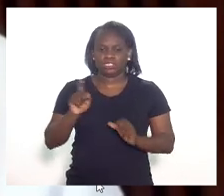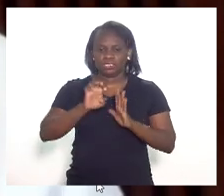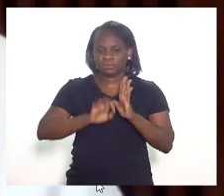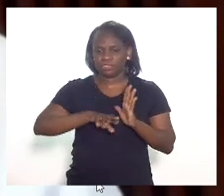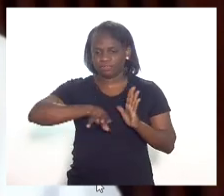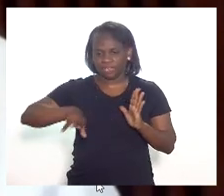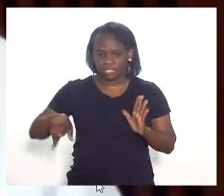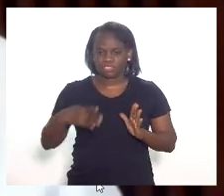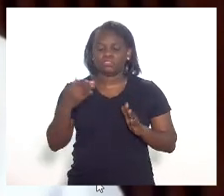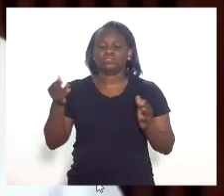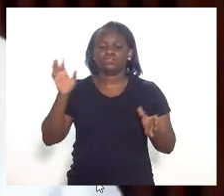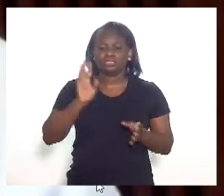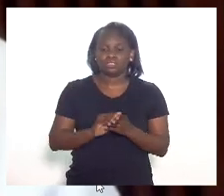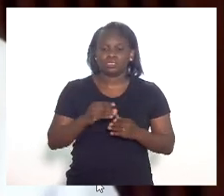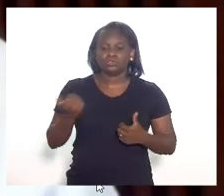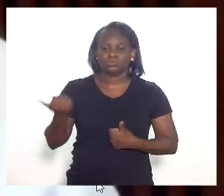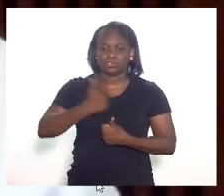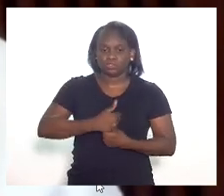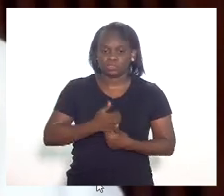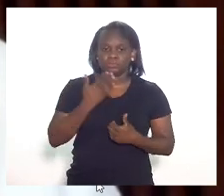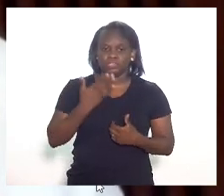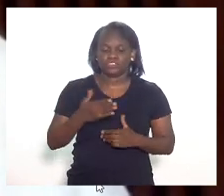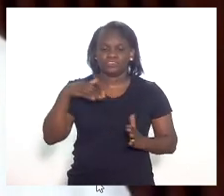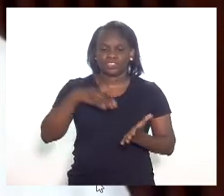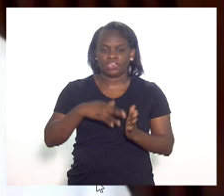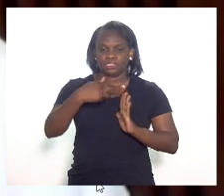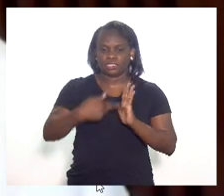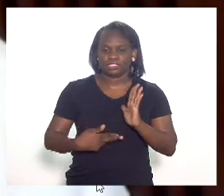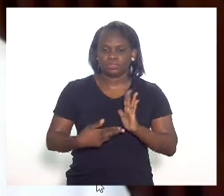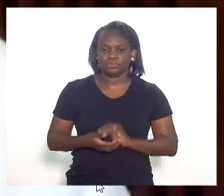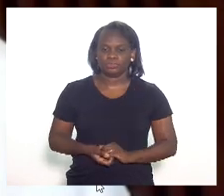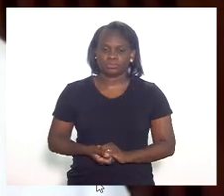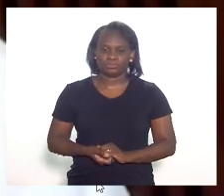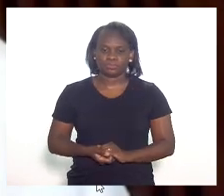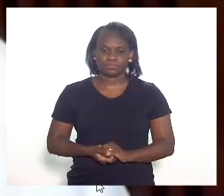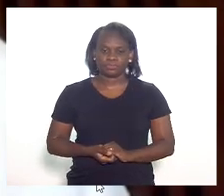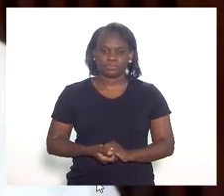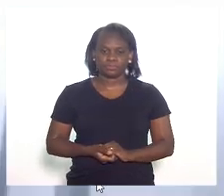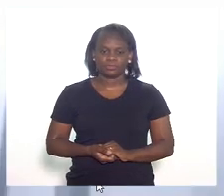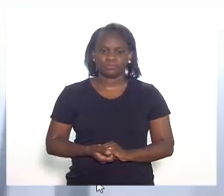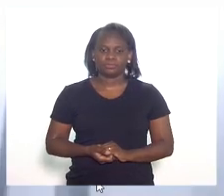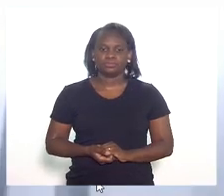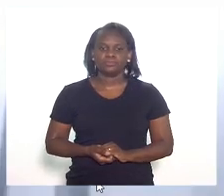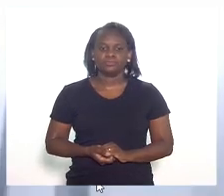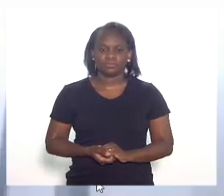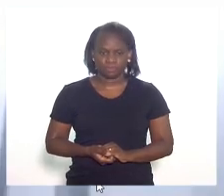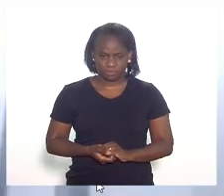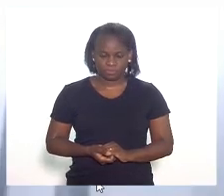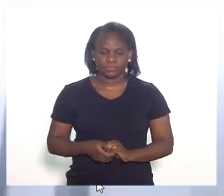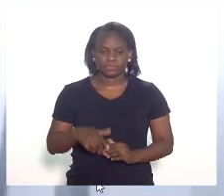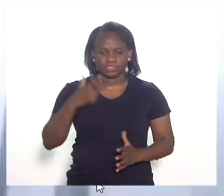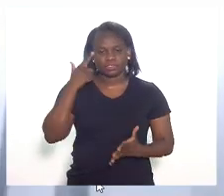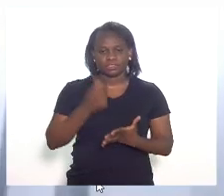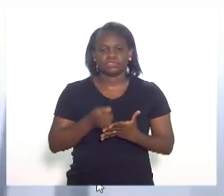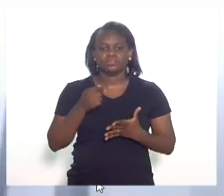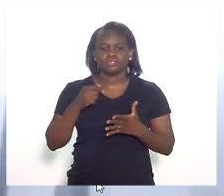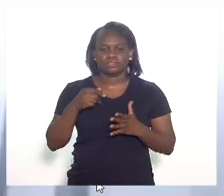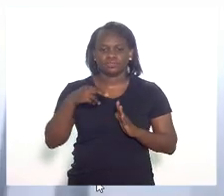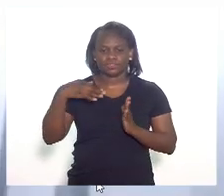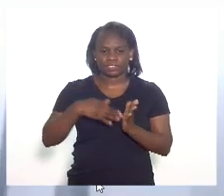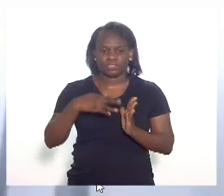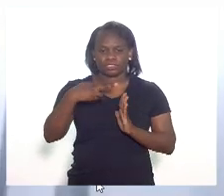emendas, concluindo por substitutivo, pedindo forma final de redação. Defiro a forma final de redação,